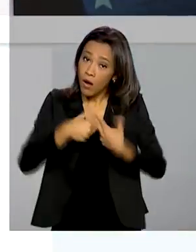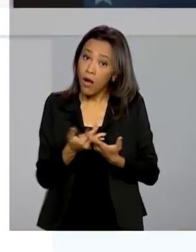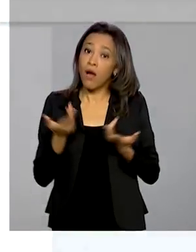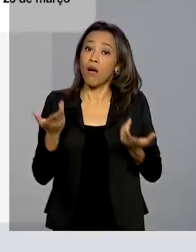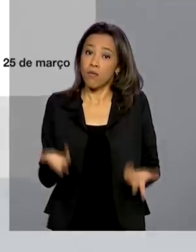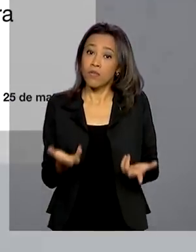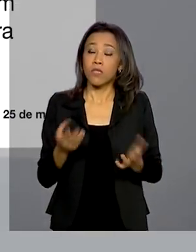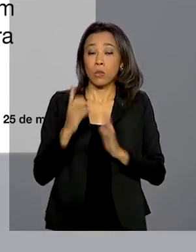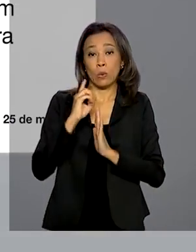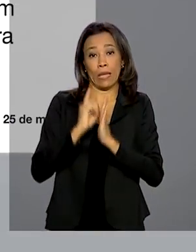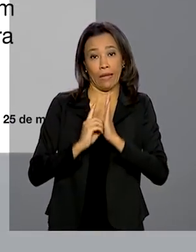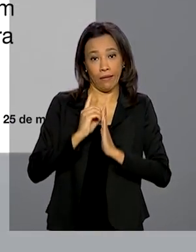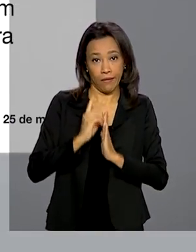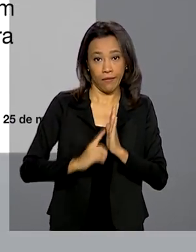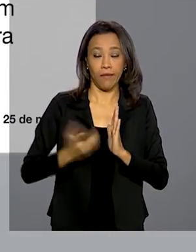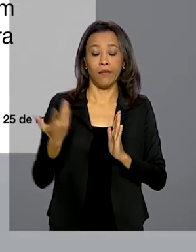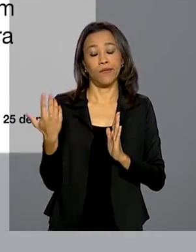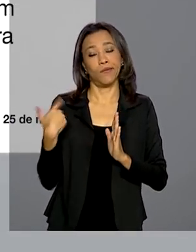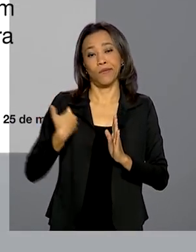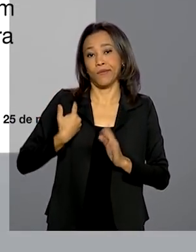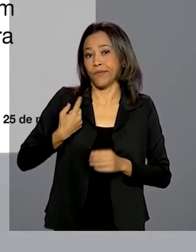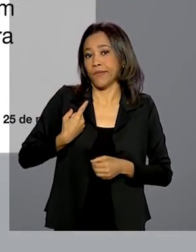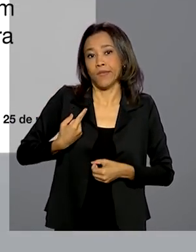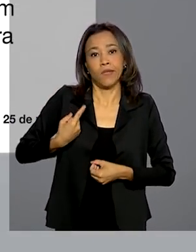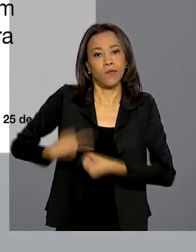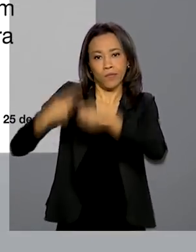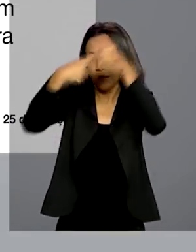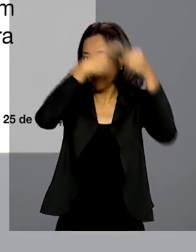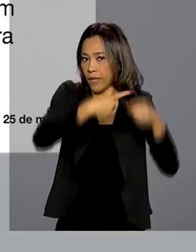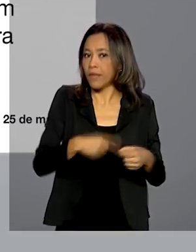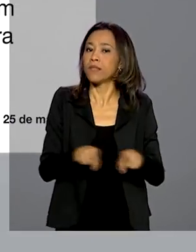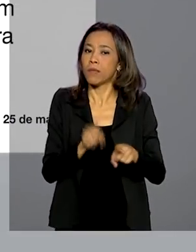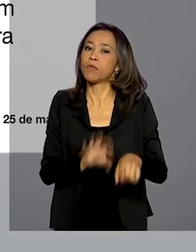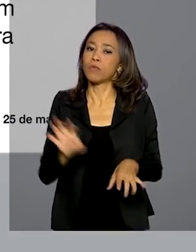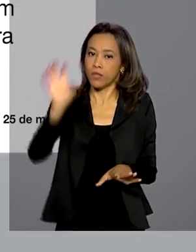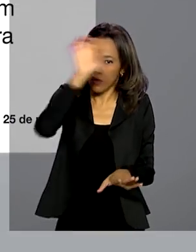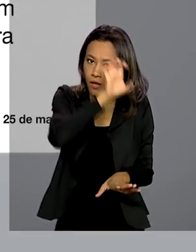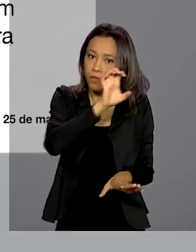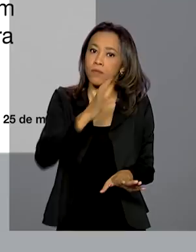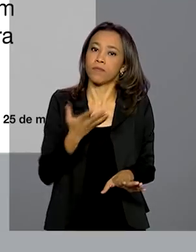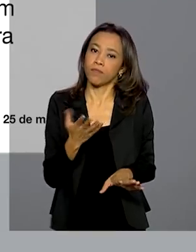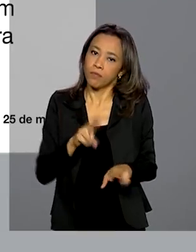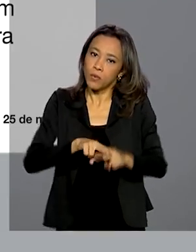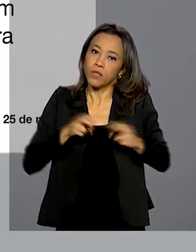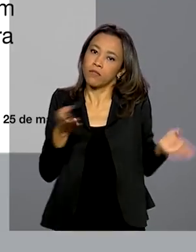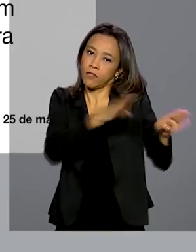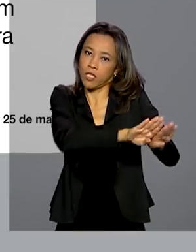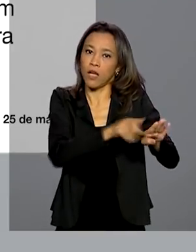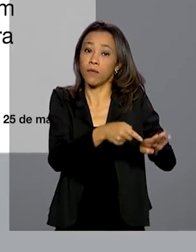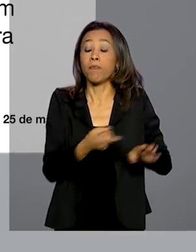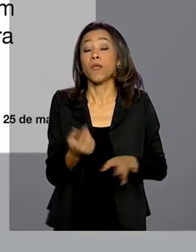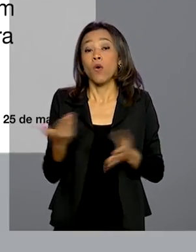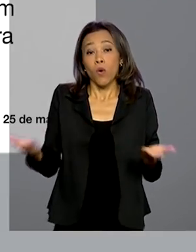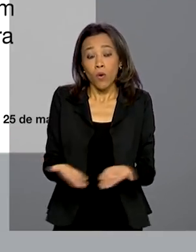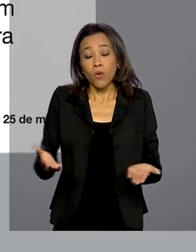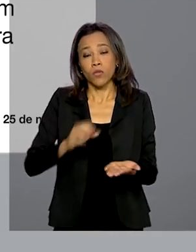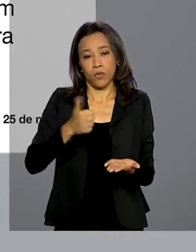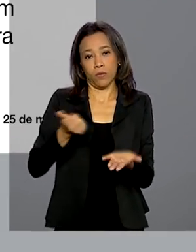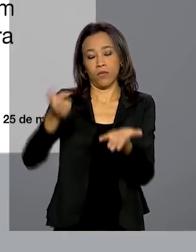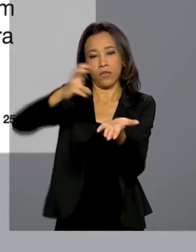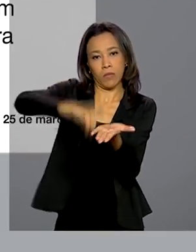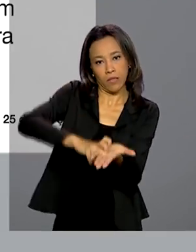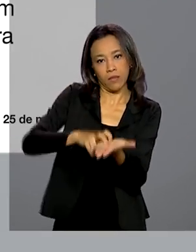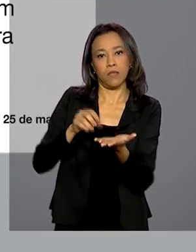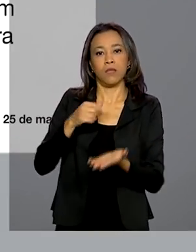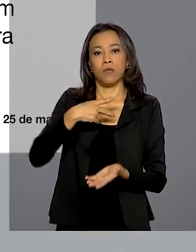decretos municipais e estaduais nesse sentido. Hoje, às 9 horas da manhã, o presidente Jair Bolsonaro